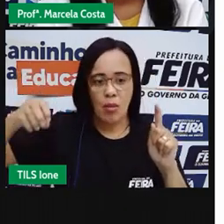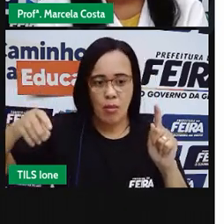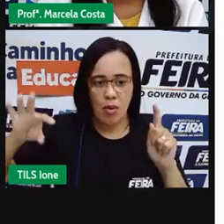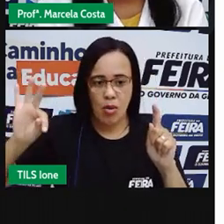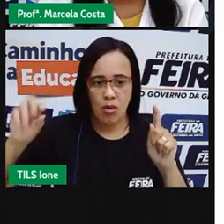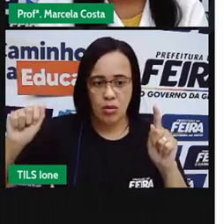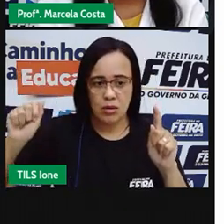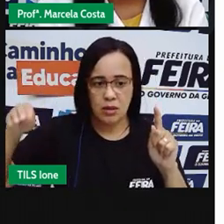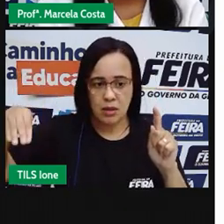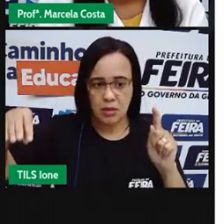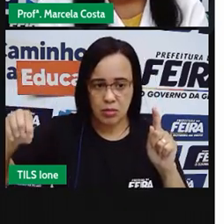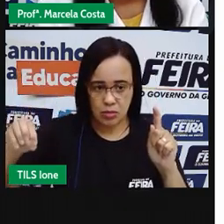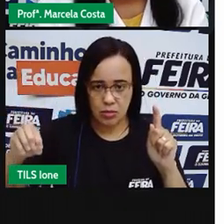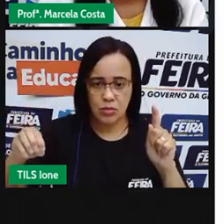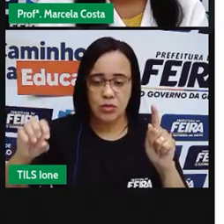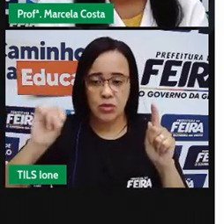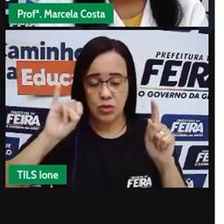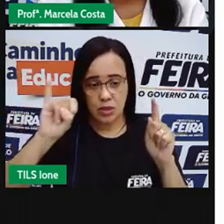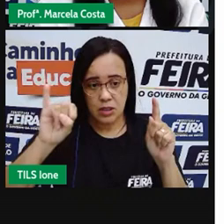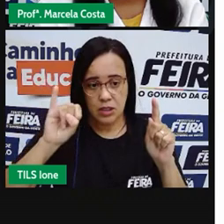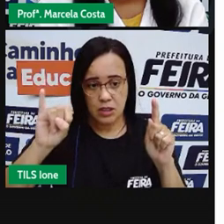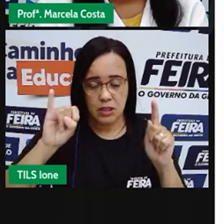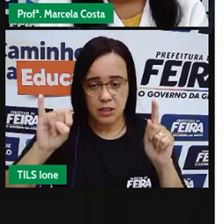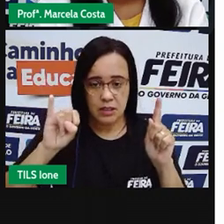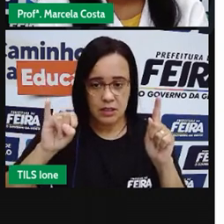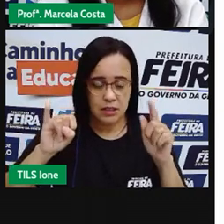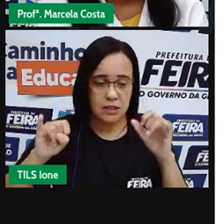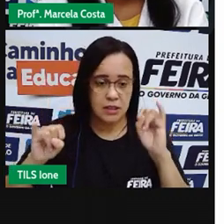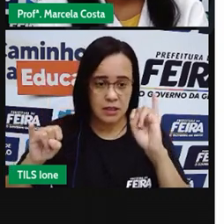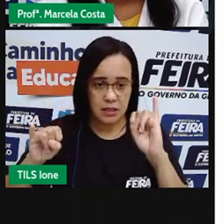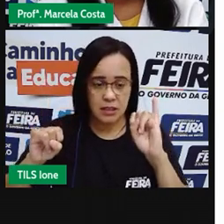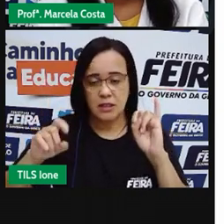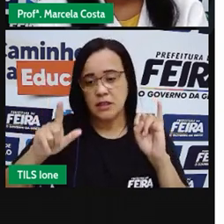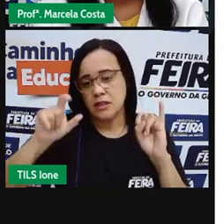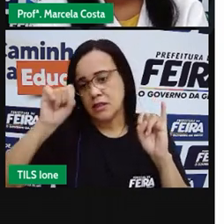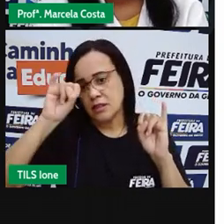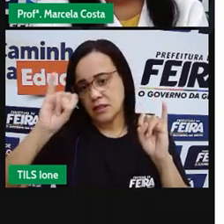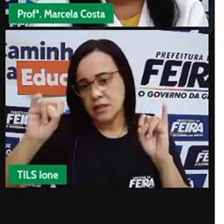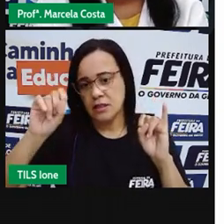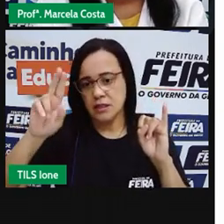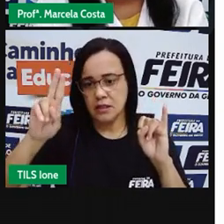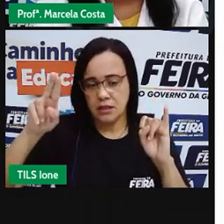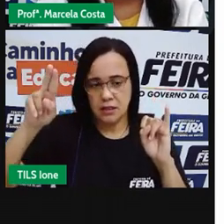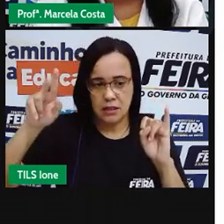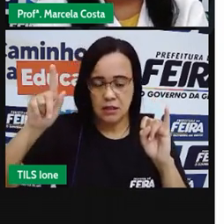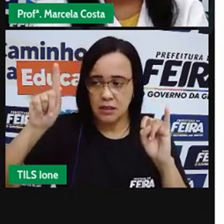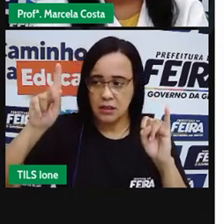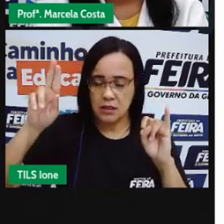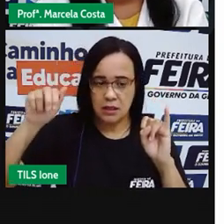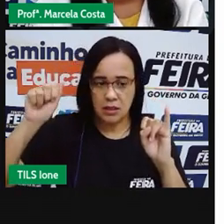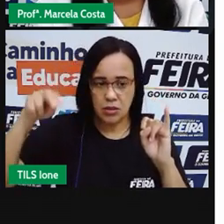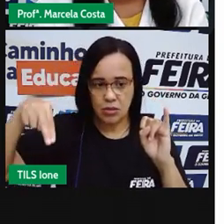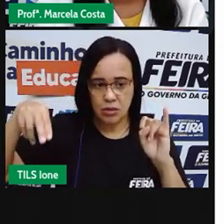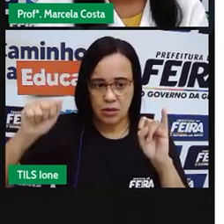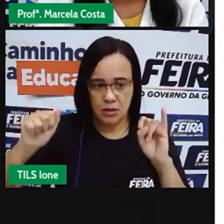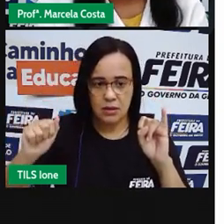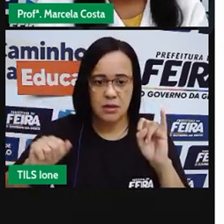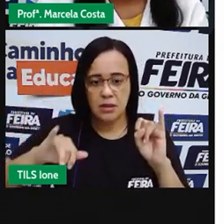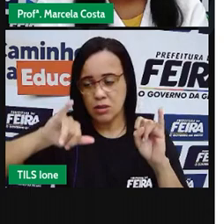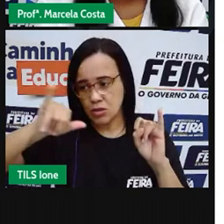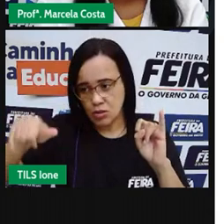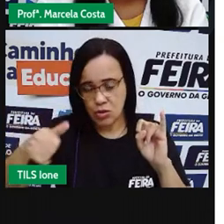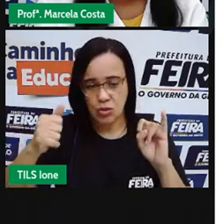A letra I, que a gente escreve. Iguana. J, de